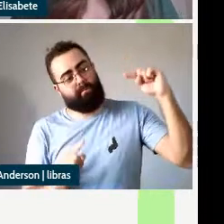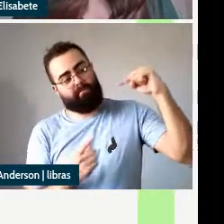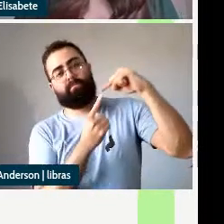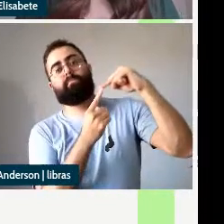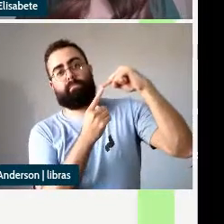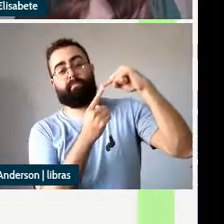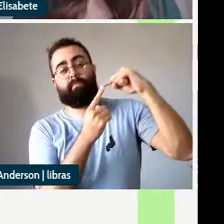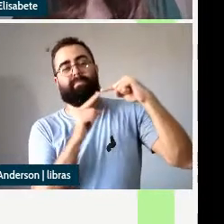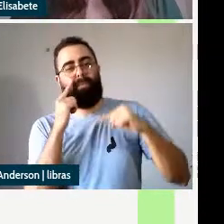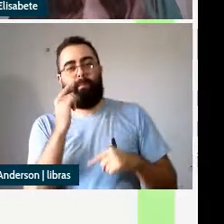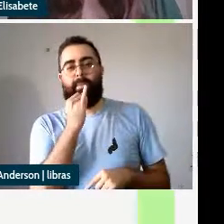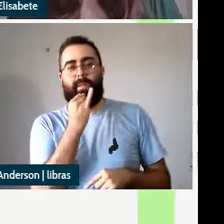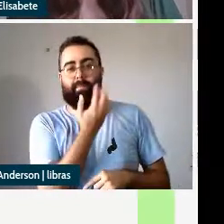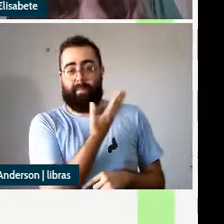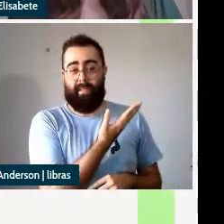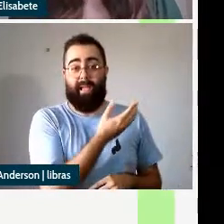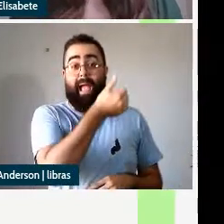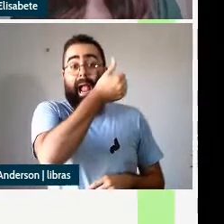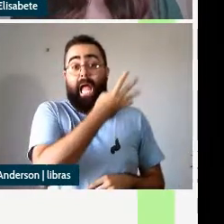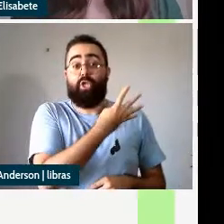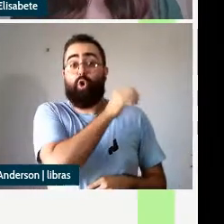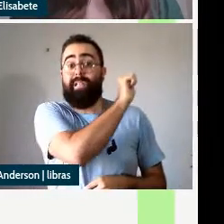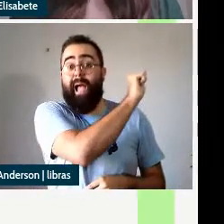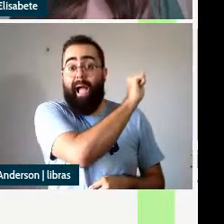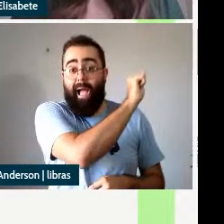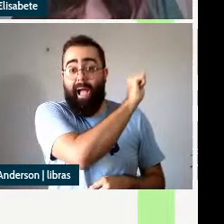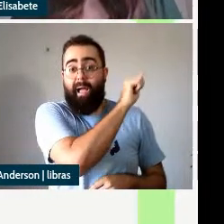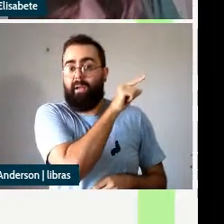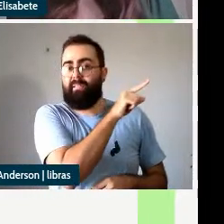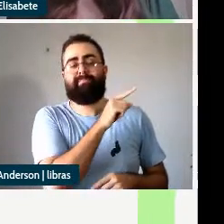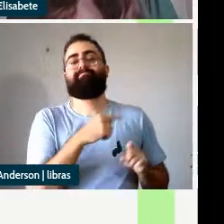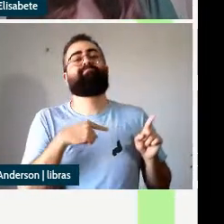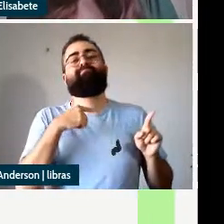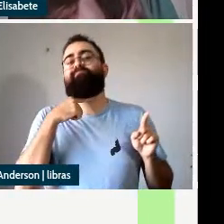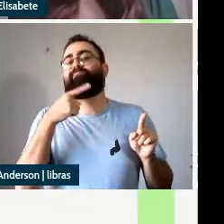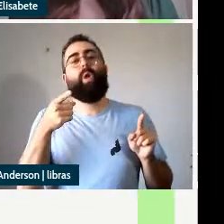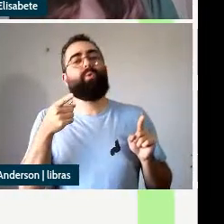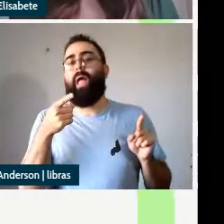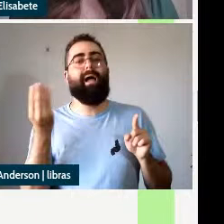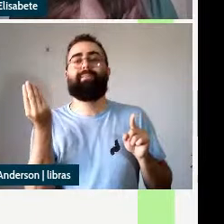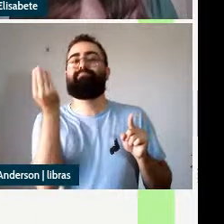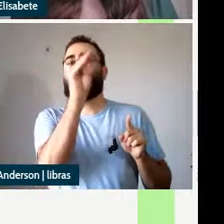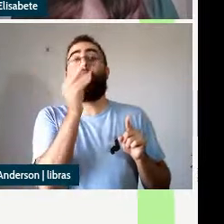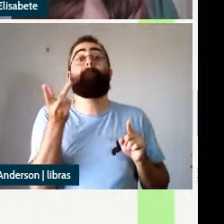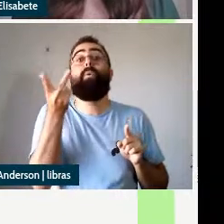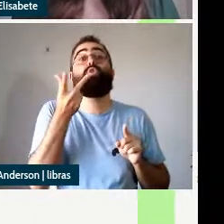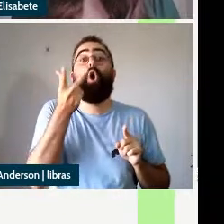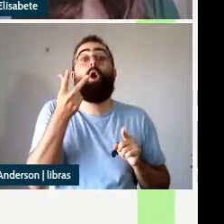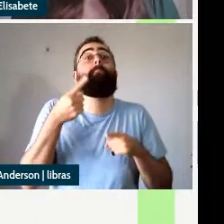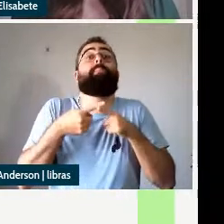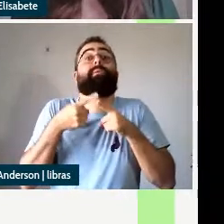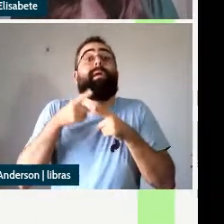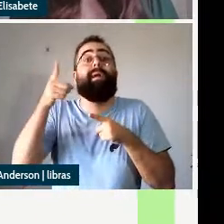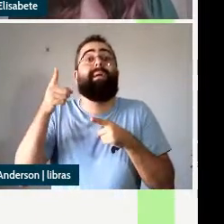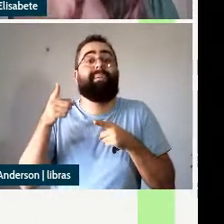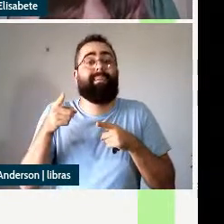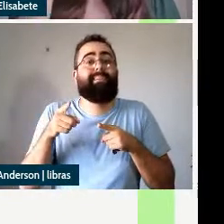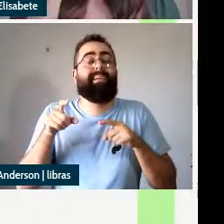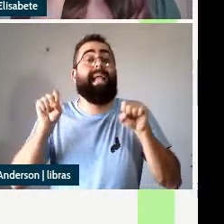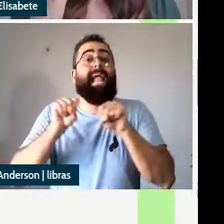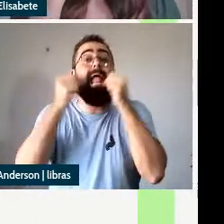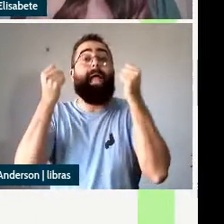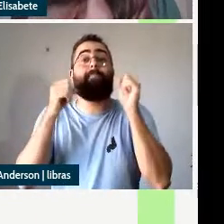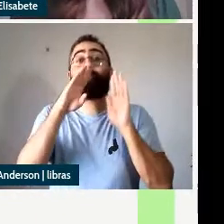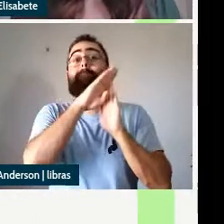14a vai ser agramatical com o pronome porque haveria aí então uma violação do princípio B da teoria de